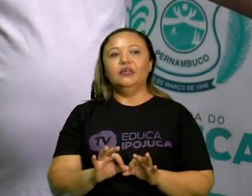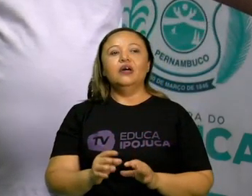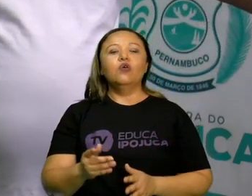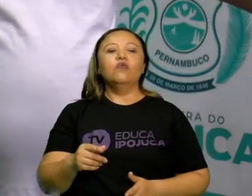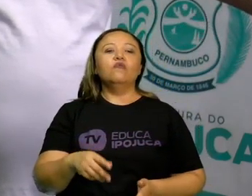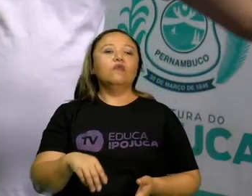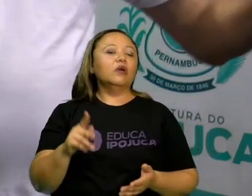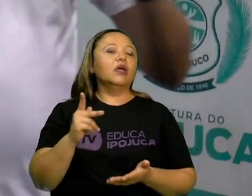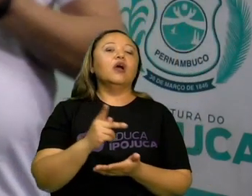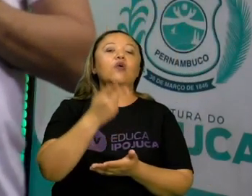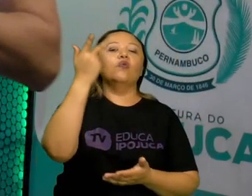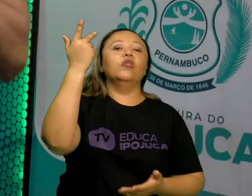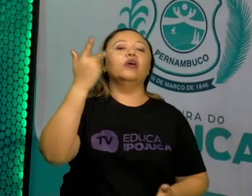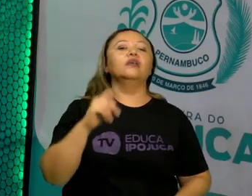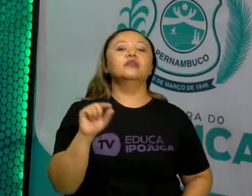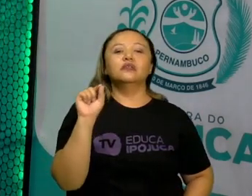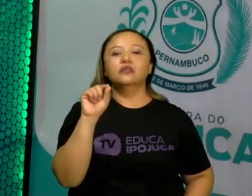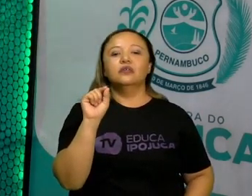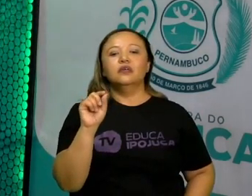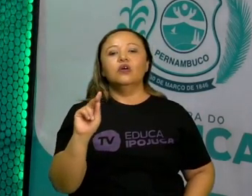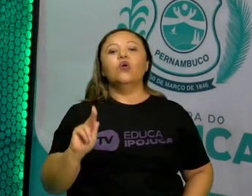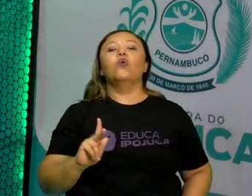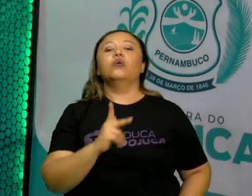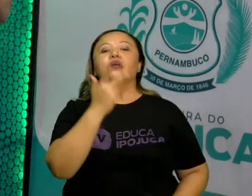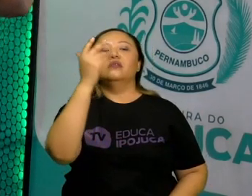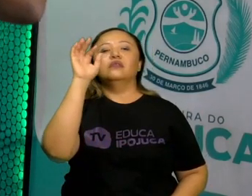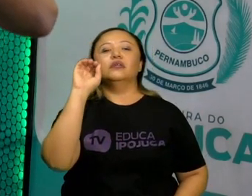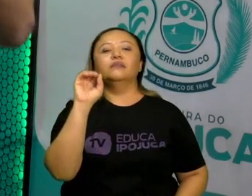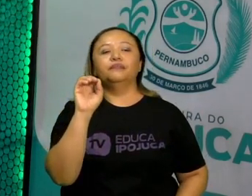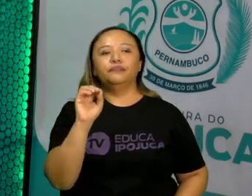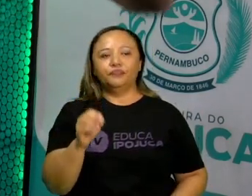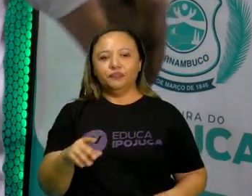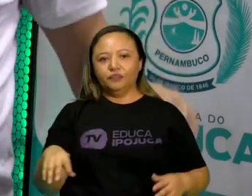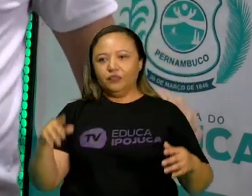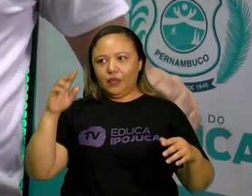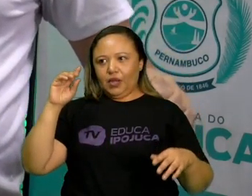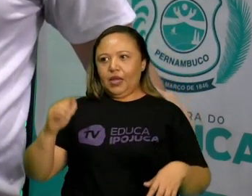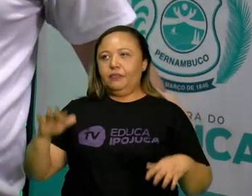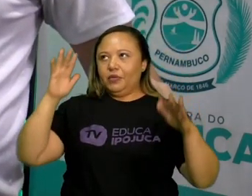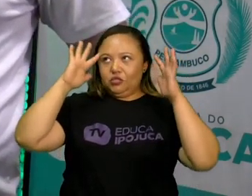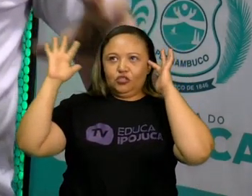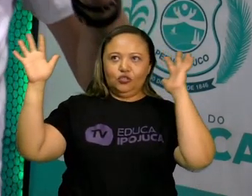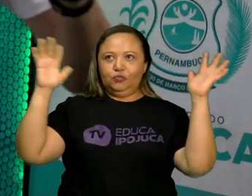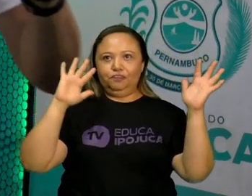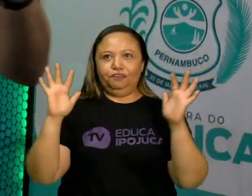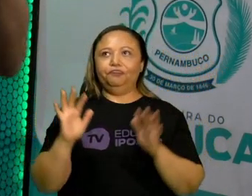o que é vai acontecer? Imagine o seguinte. Vamos fazer um filme.